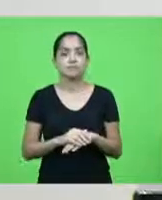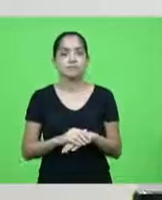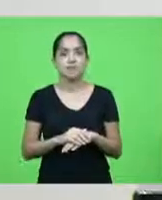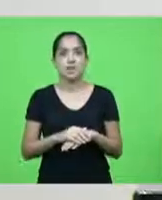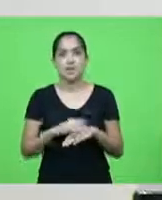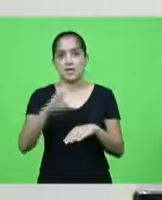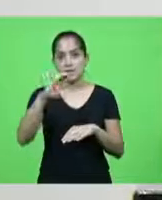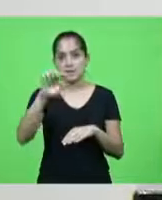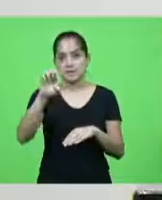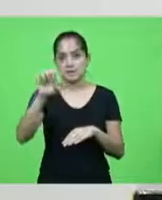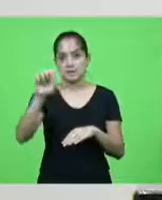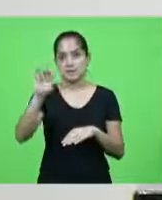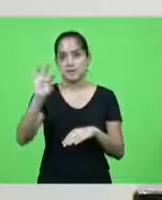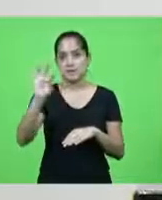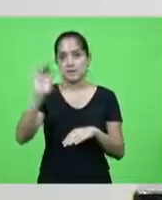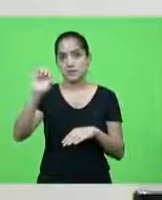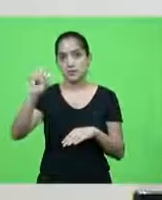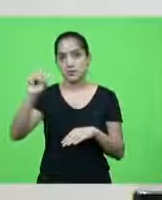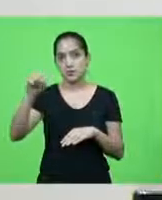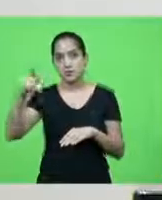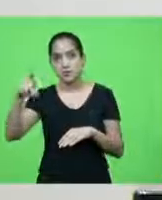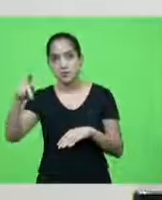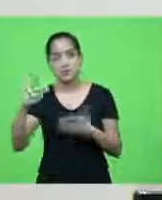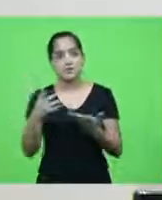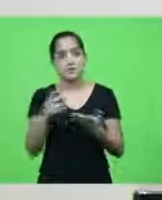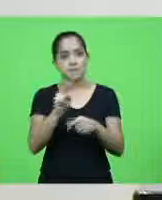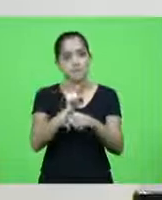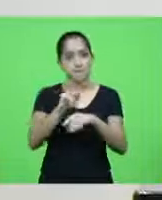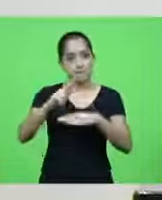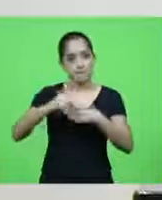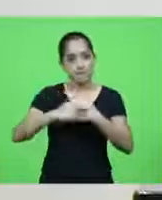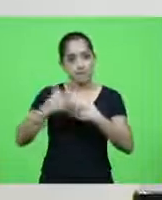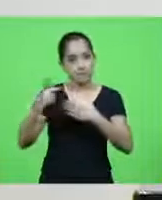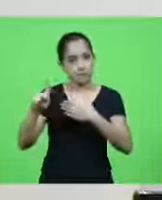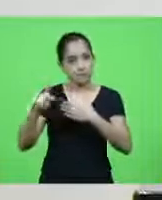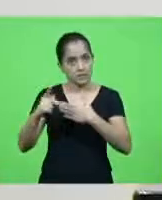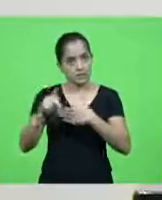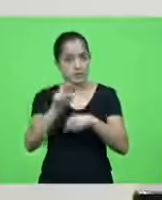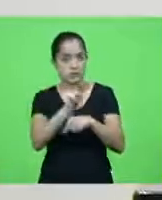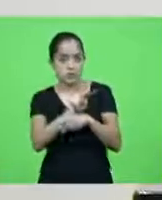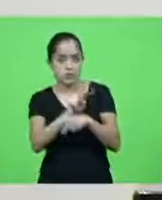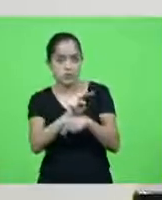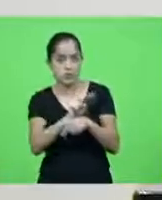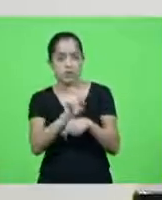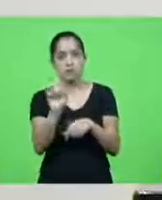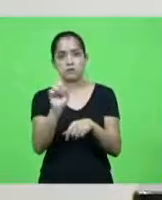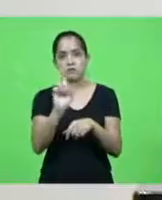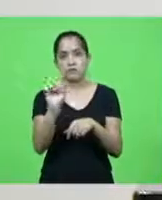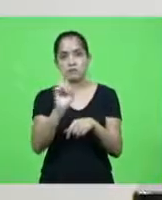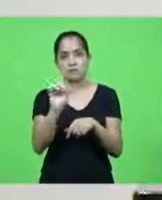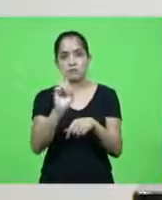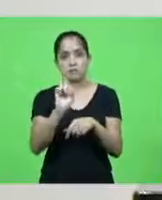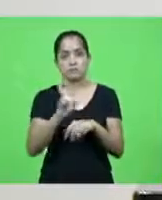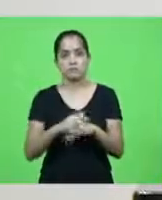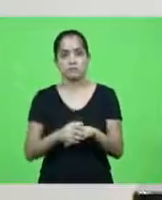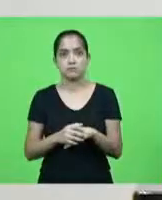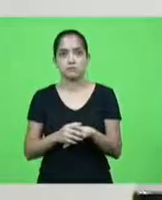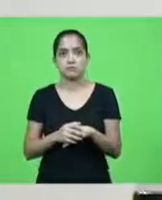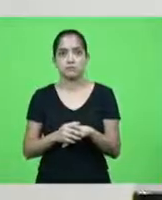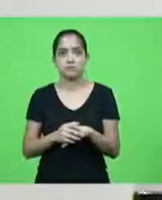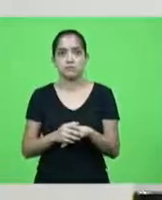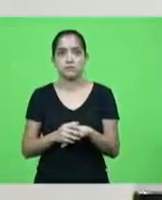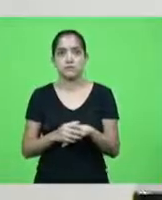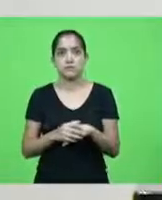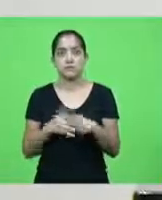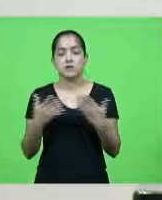de policial setispe cuidar preso no hospital governador se